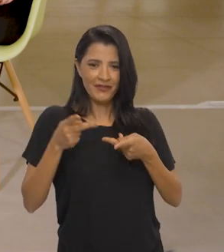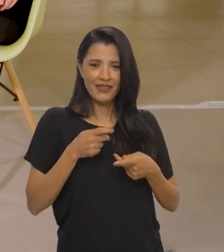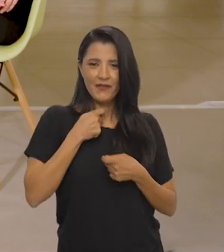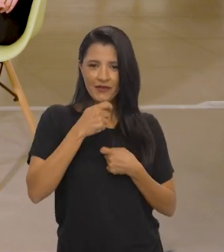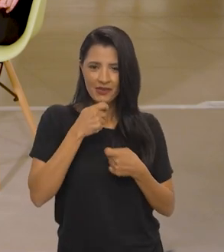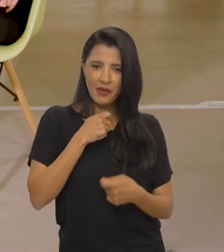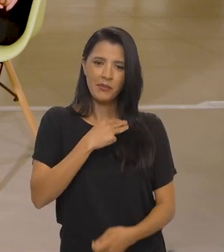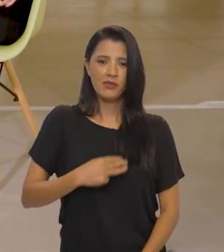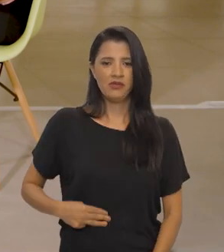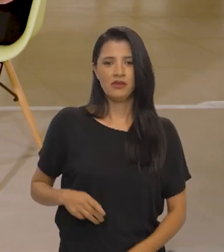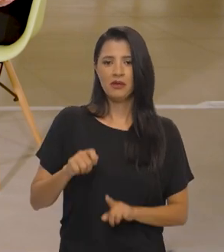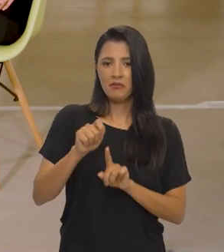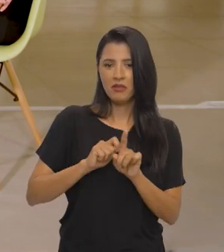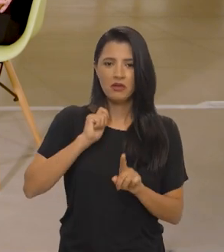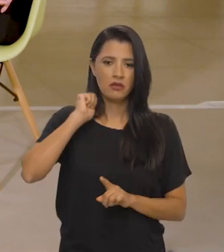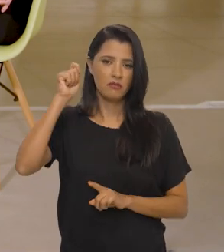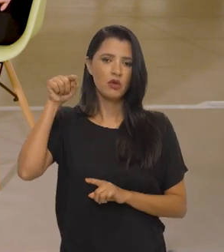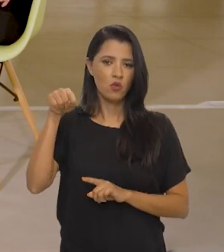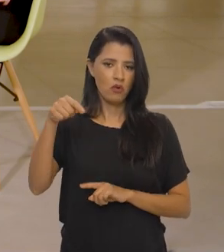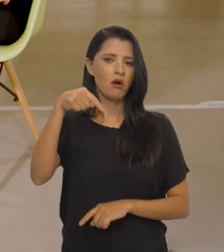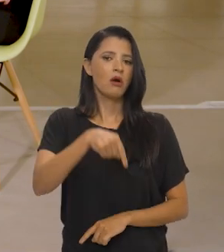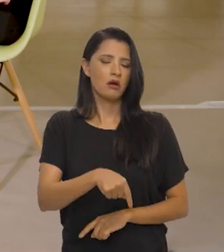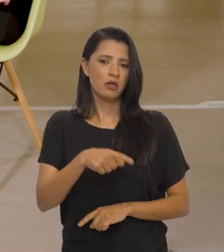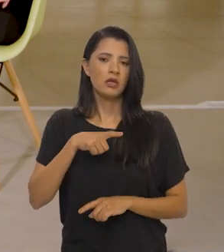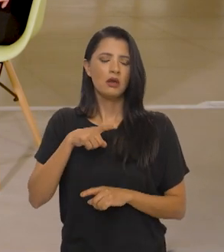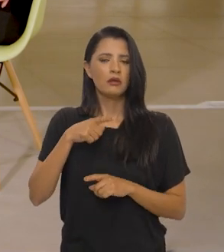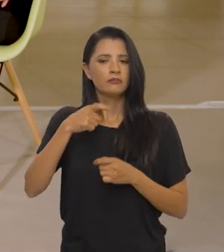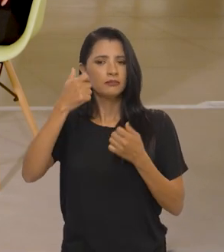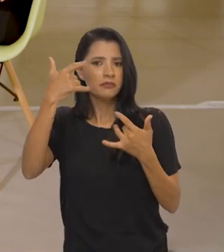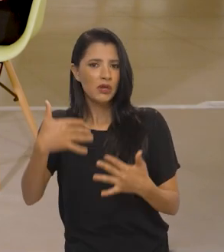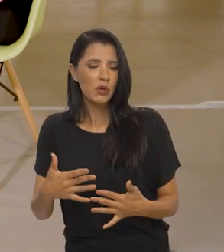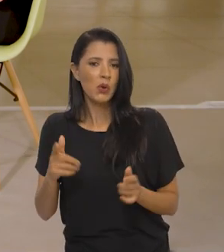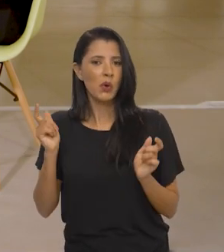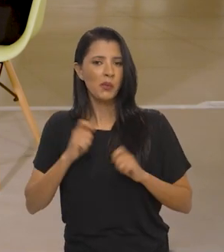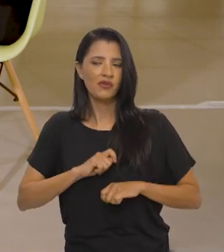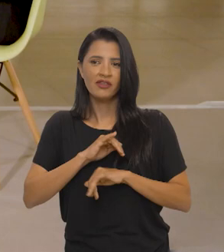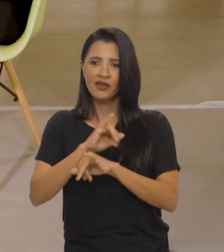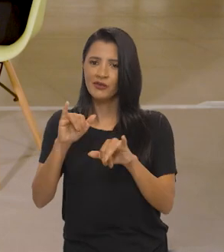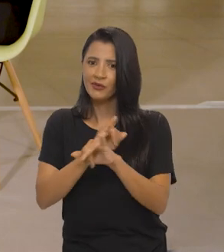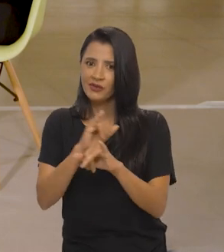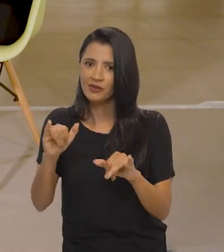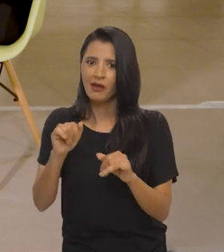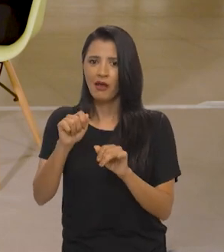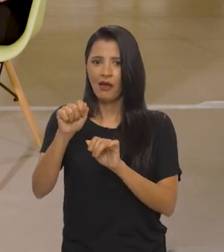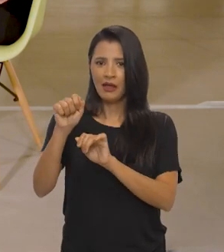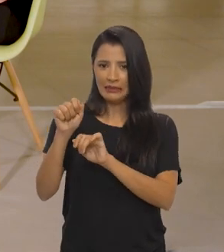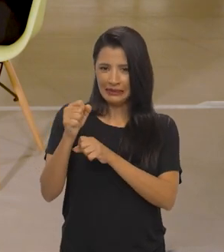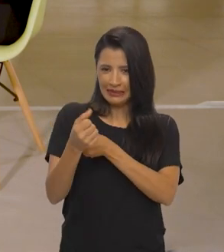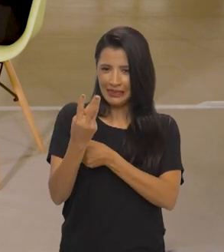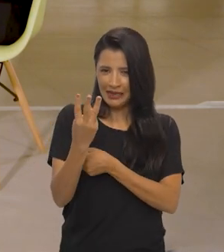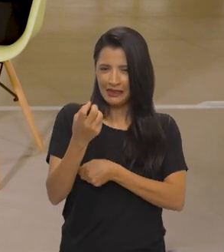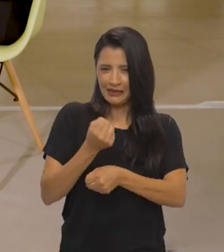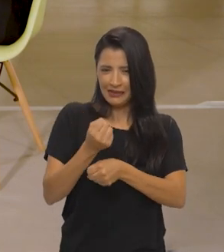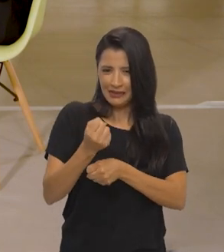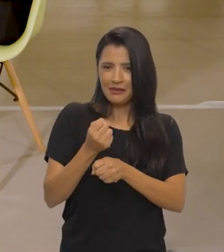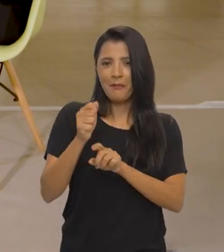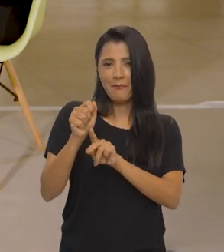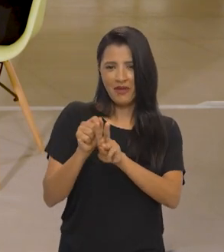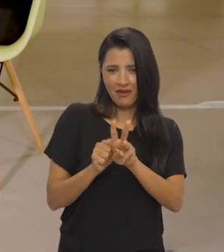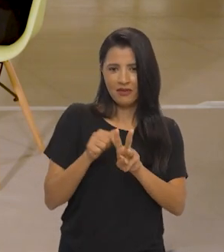em abril, aqui no Brasil em pauta, e ela comentou, falou da felicidade de poder anunciar que nos três primeiros